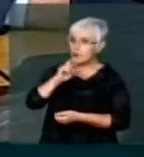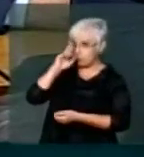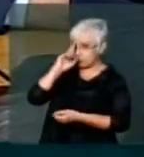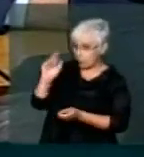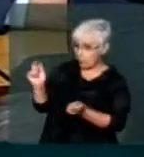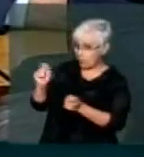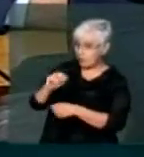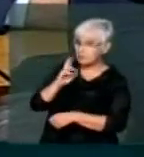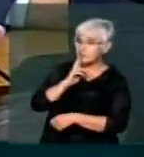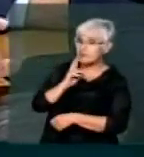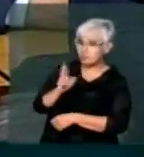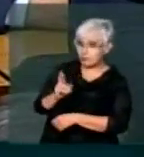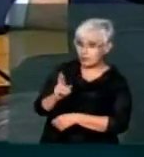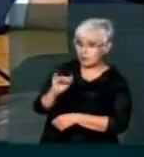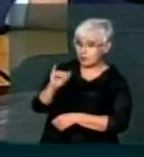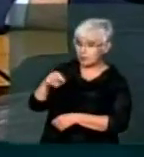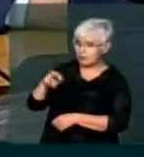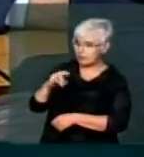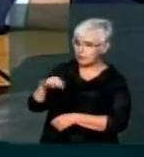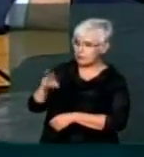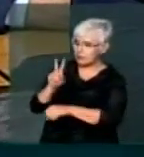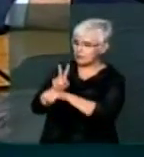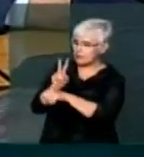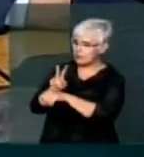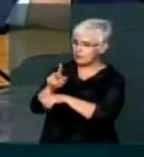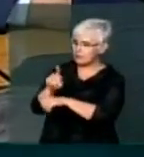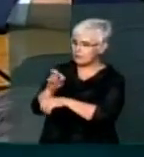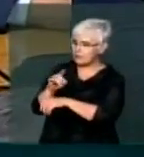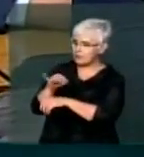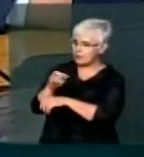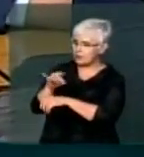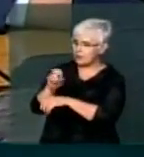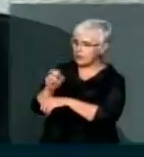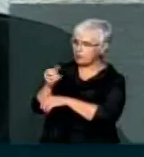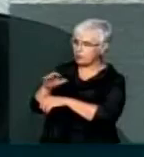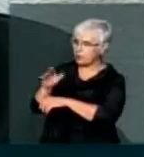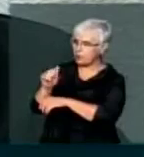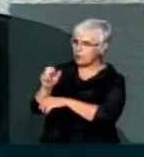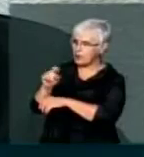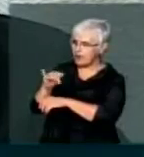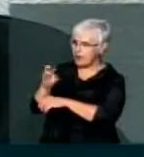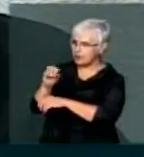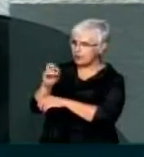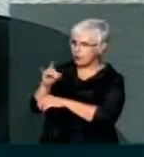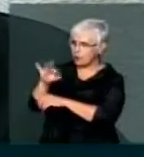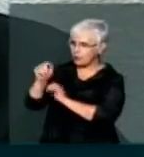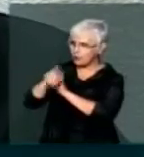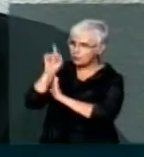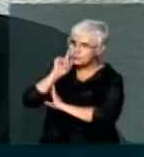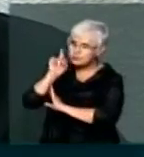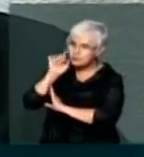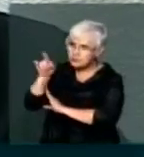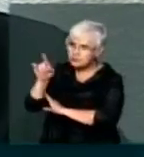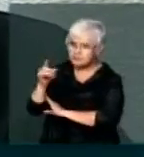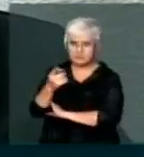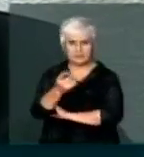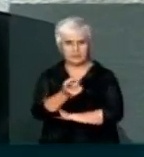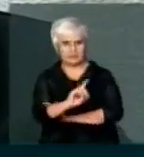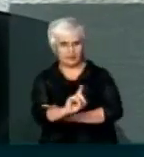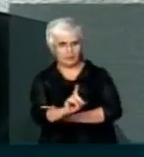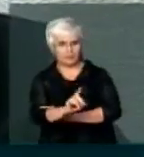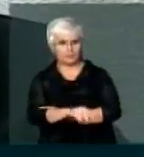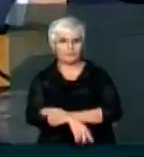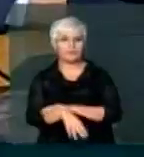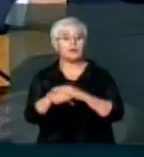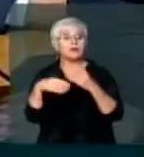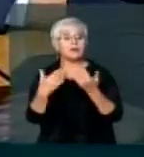pode responder se ele atuava em defesa da Petrobras ou da Astra Oil nos Estados Unidos. não. Ele não está... Não. Eu entendi, é que eu não tinha entendido a pergunta.